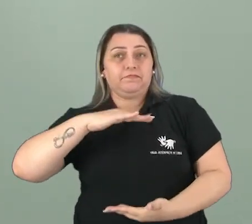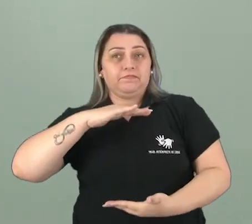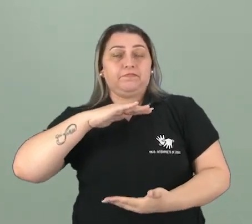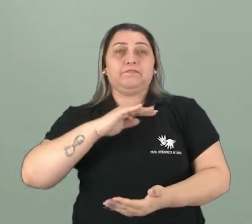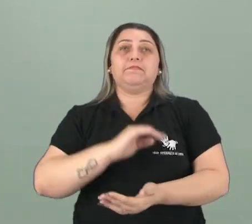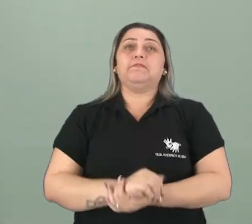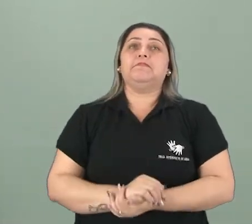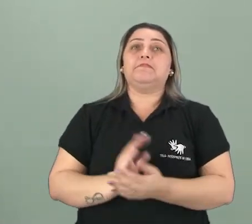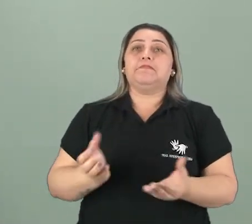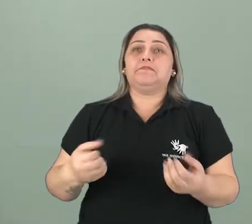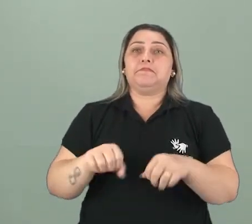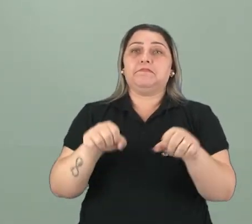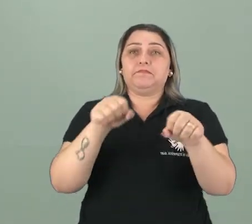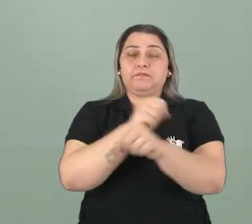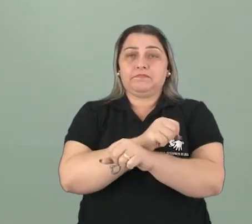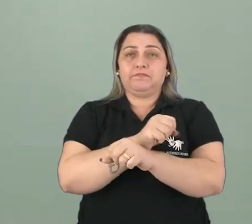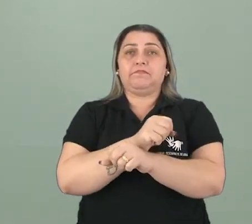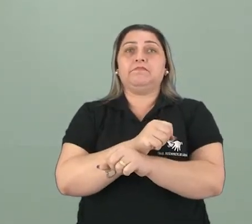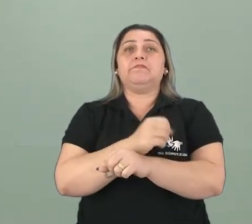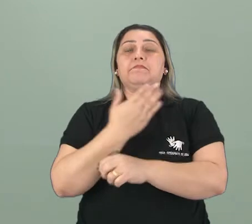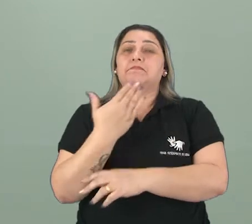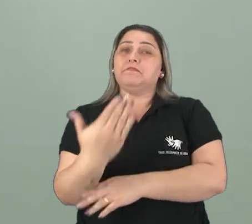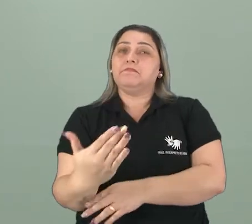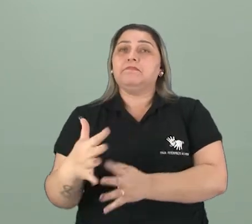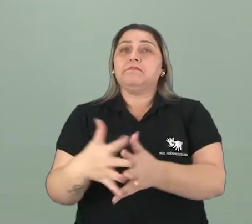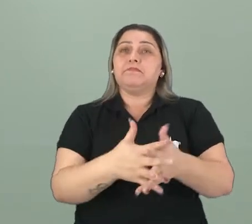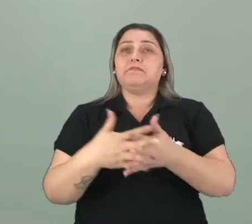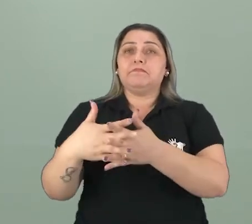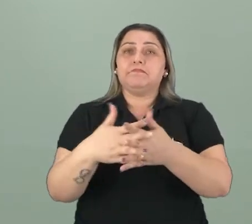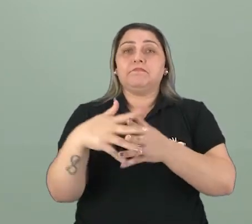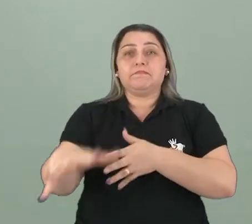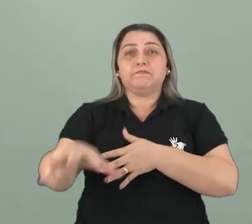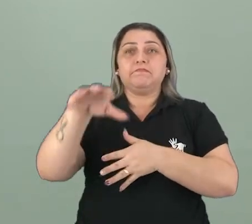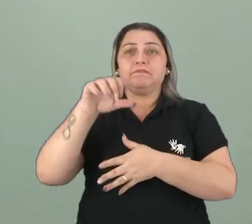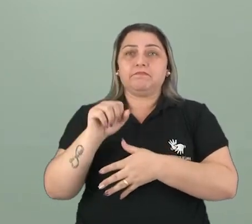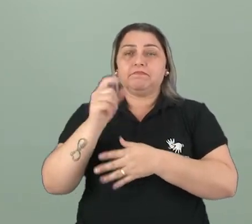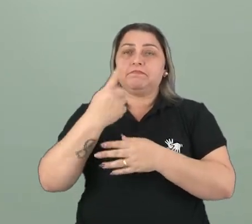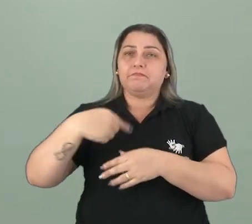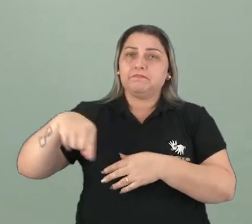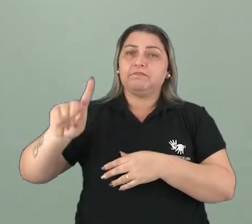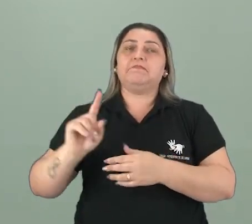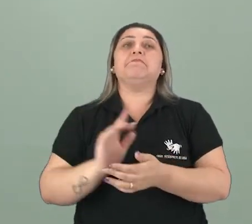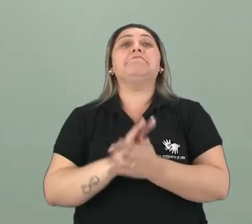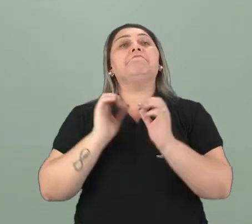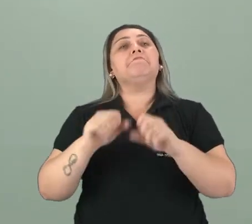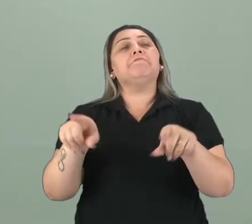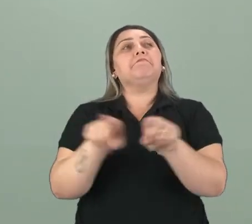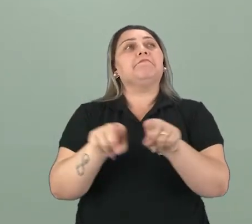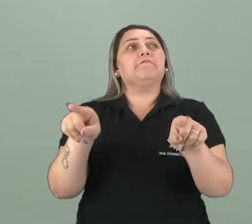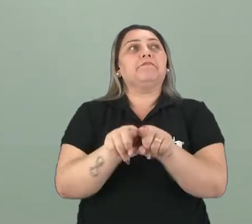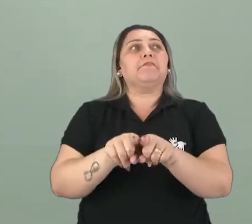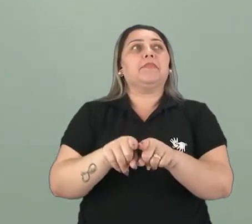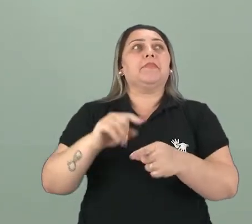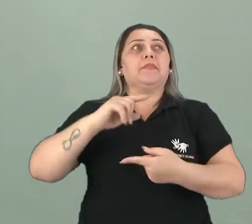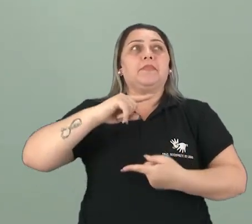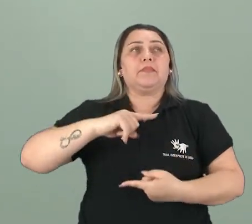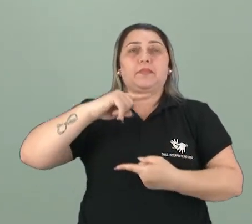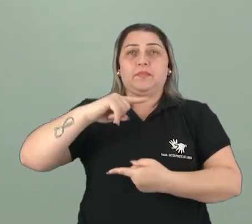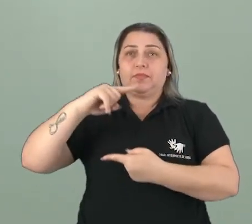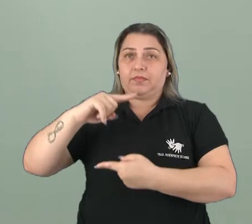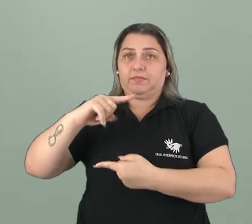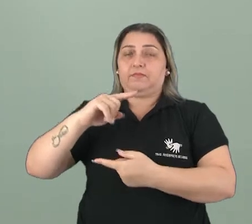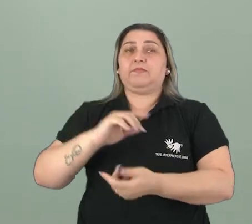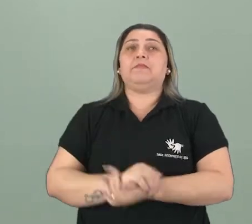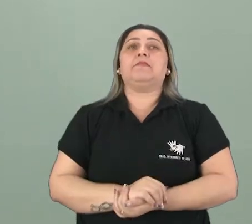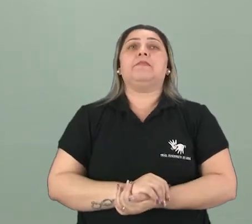e fecharmos e deixarmos lá na frente para o carro, a coleta do lixo, levar. Podemos pegar tudo que for de lata, tudo que é